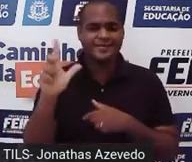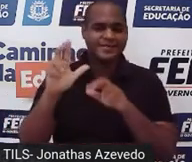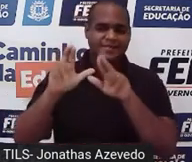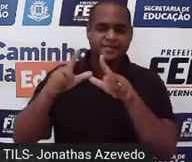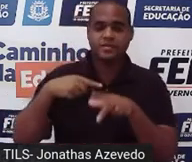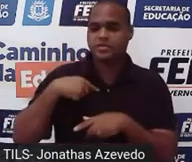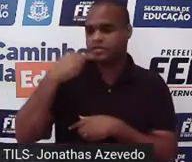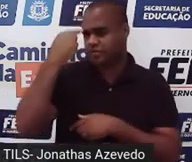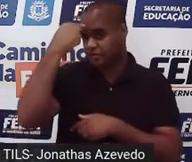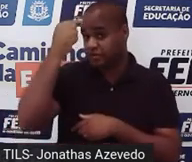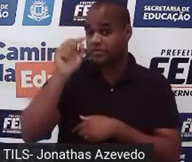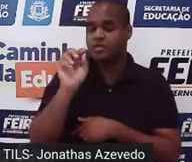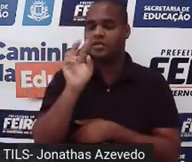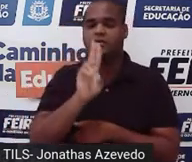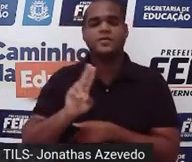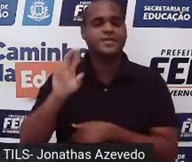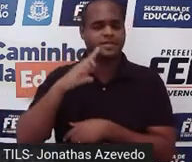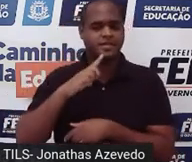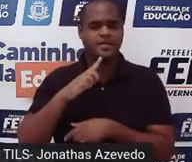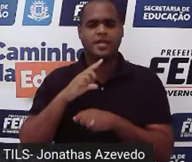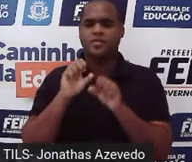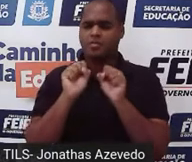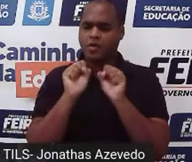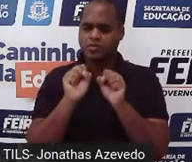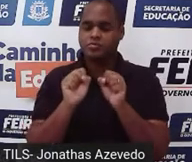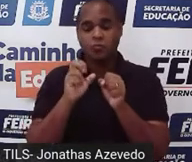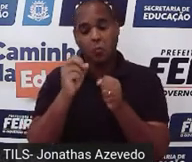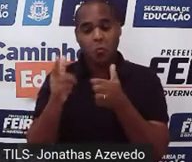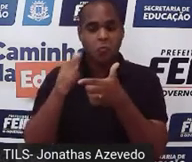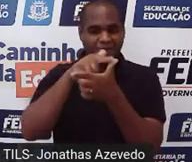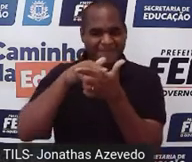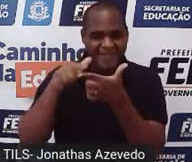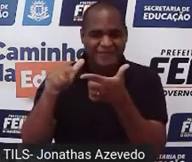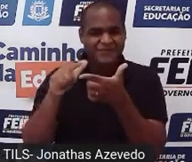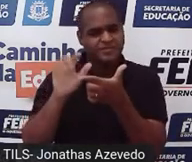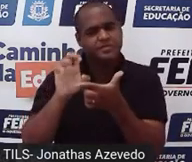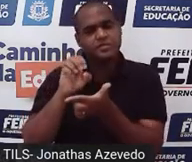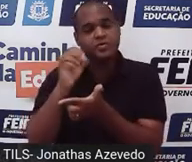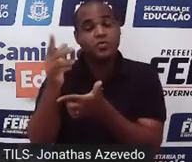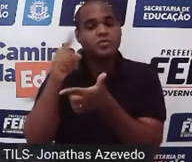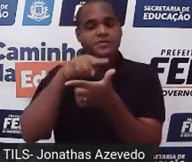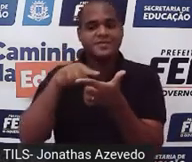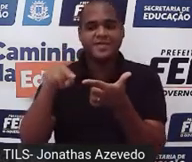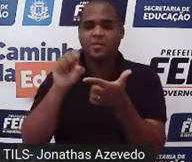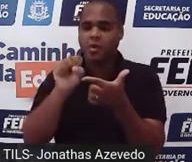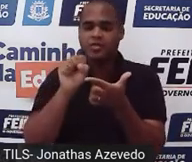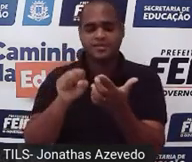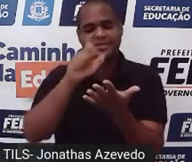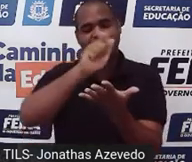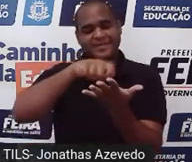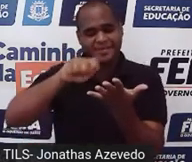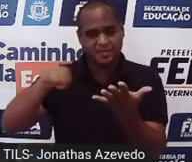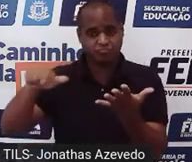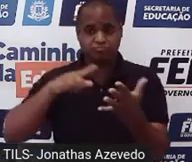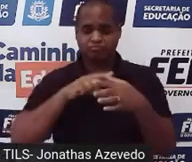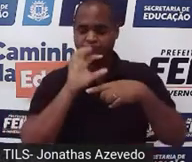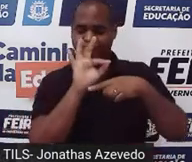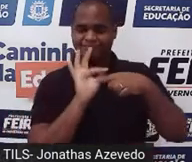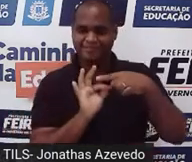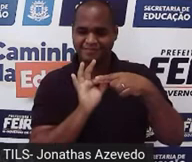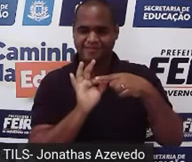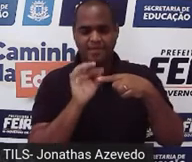usar a fração como divisão ou a divisão escrita na forma de fração. Toda